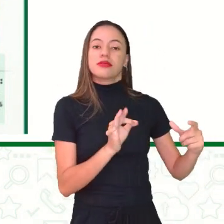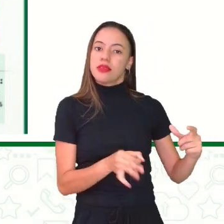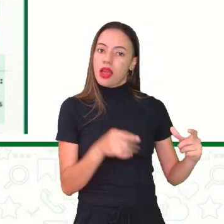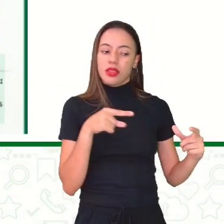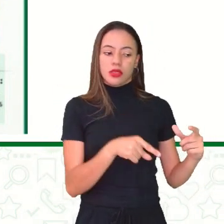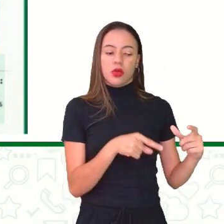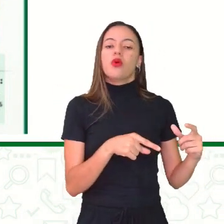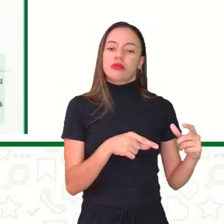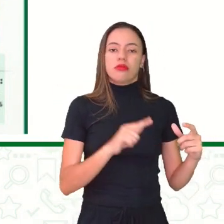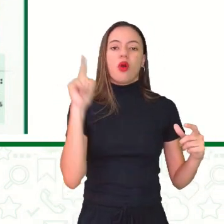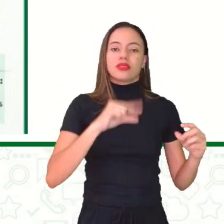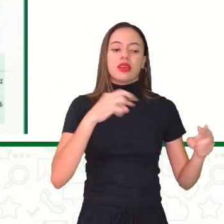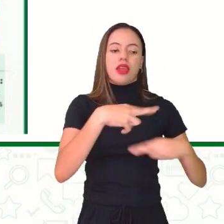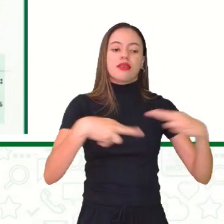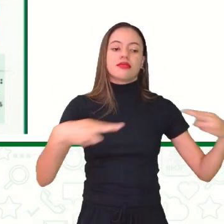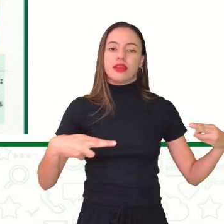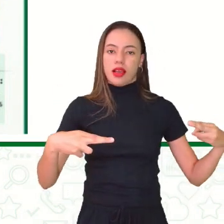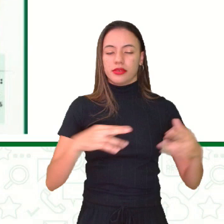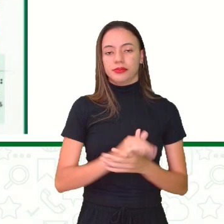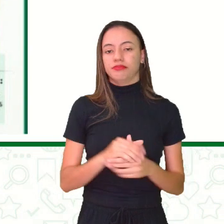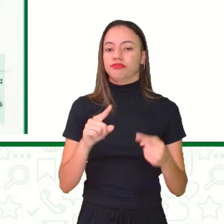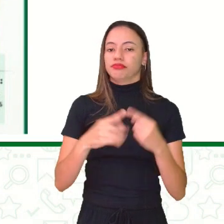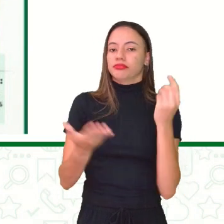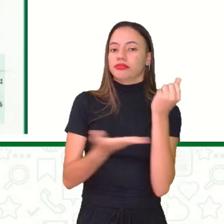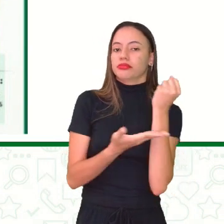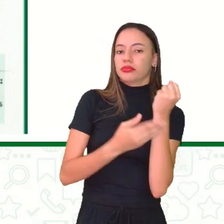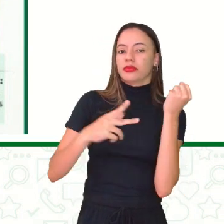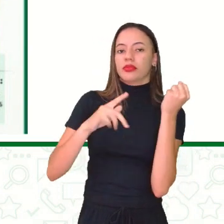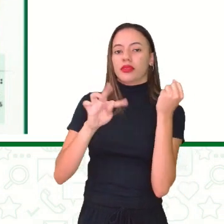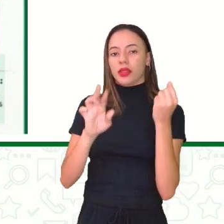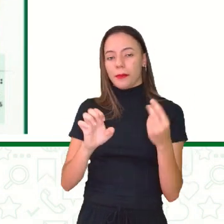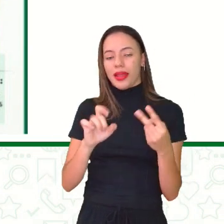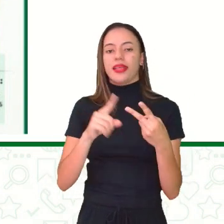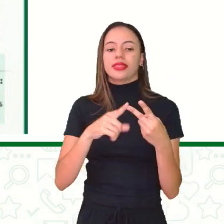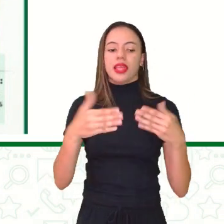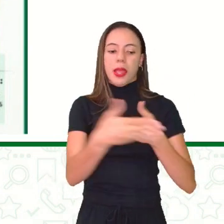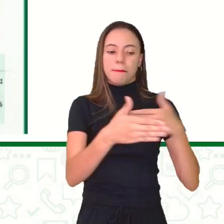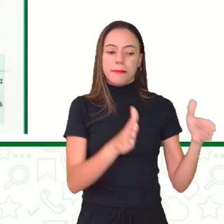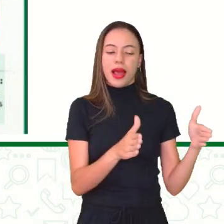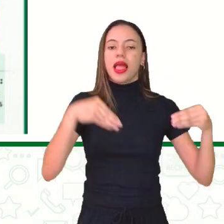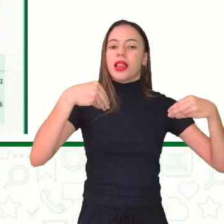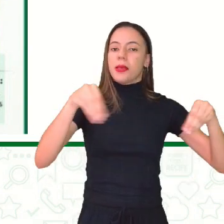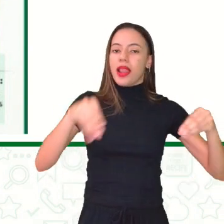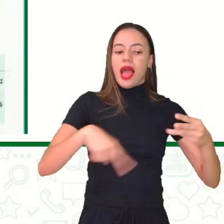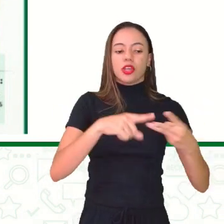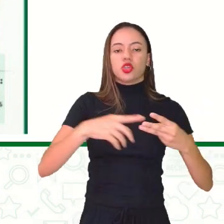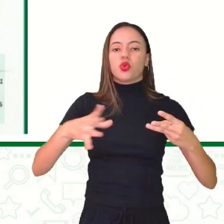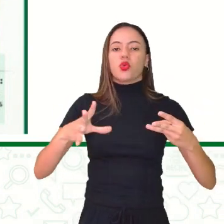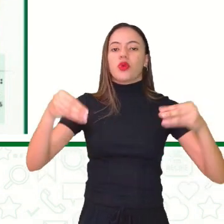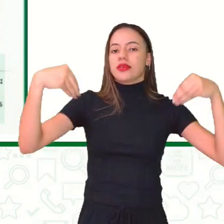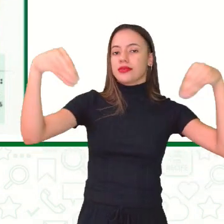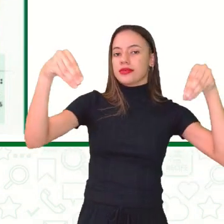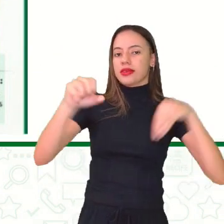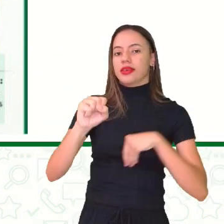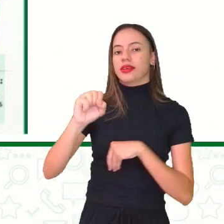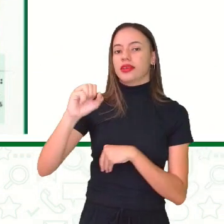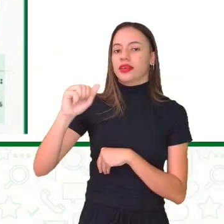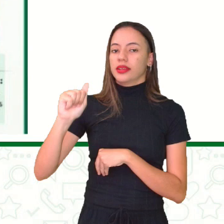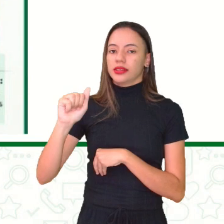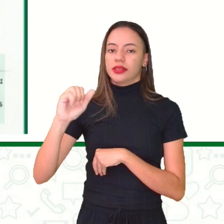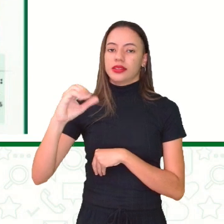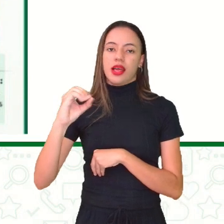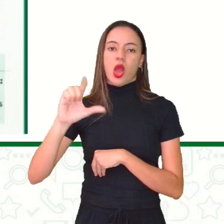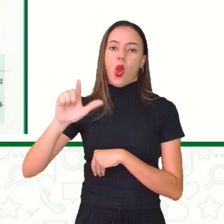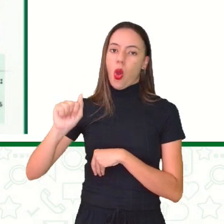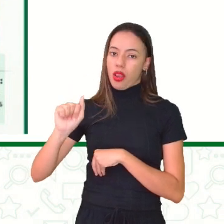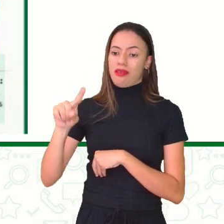ter a reciclagem correta. Então, garrafa pet, embalagens de plástico e sacos também, sacolas plásticas. Que é outra coisa que